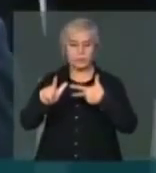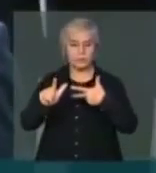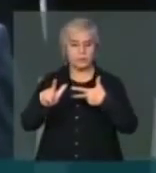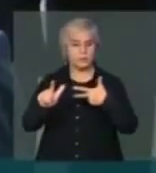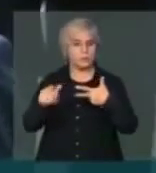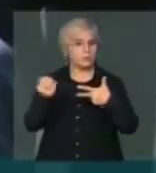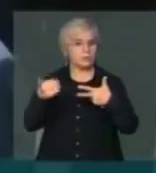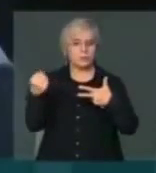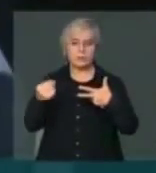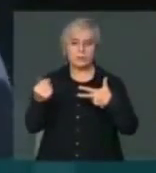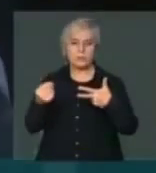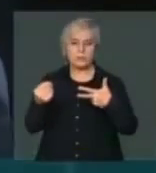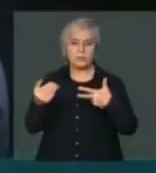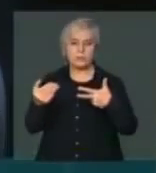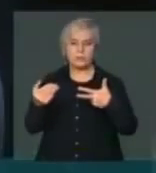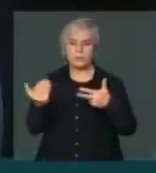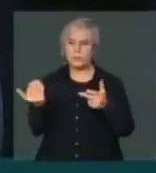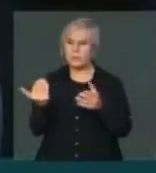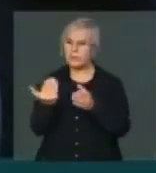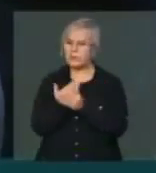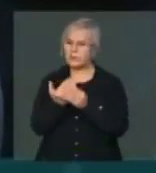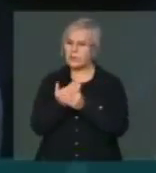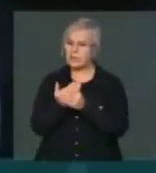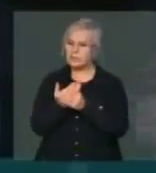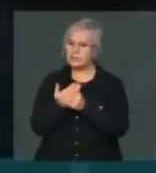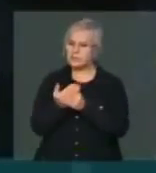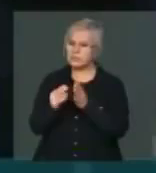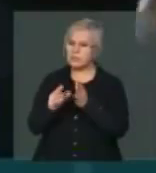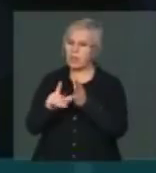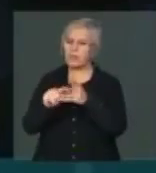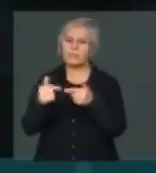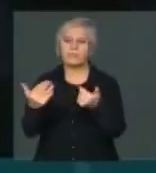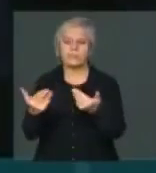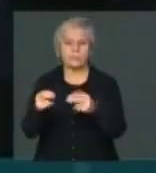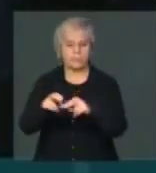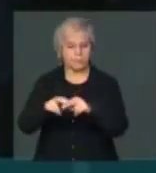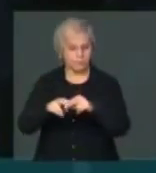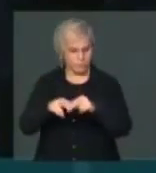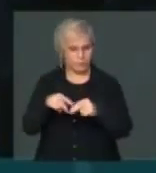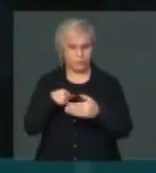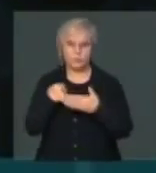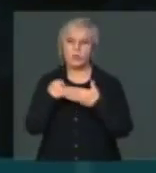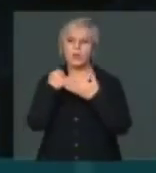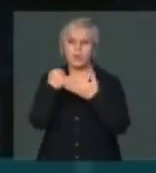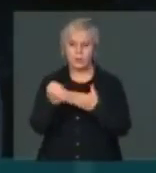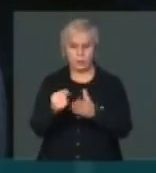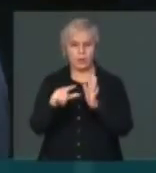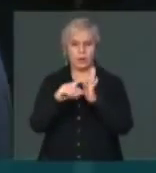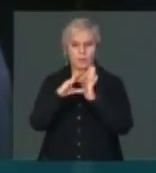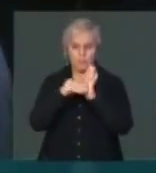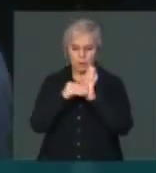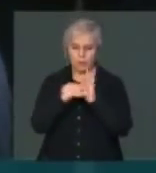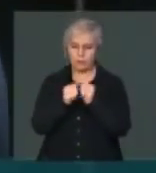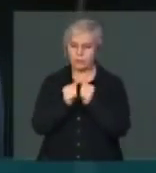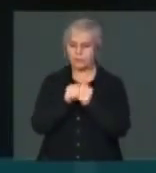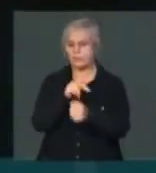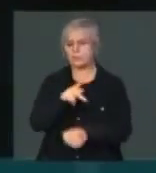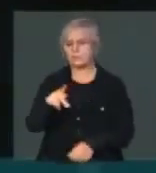mais deslavado processo de cooptação. Por isso, apoio, senhor Presidente, a emenda do PPS.